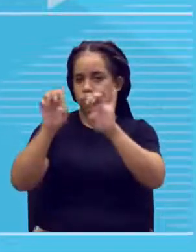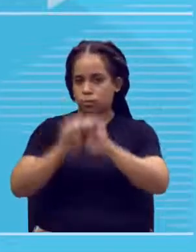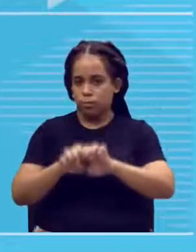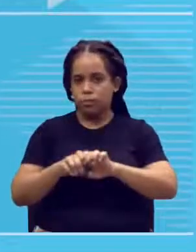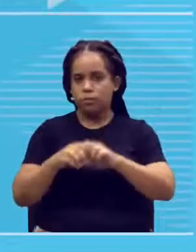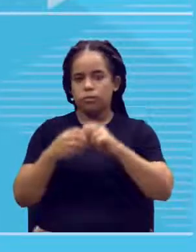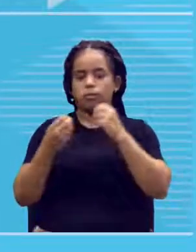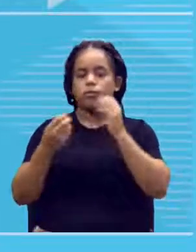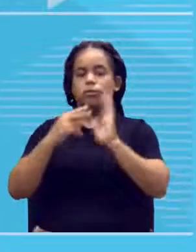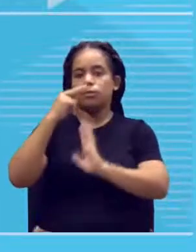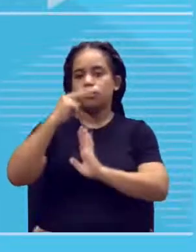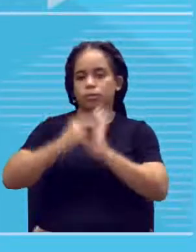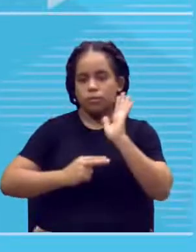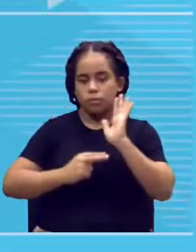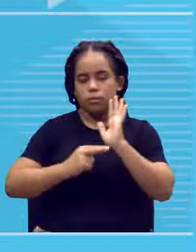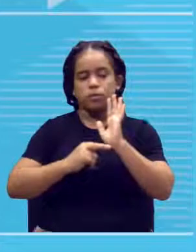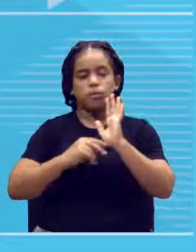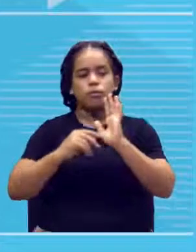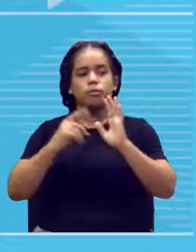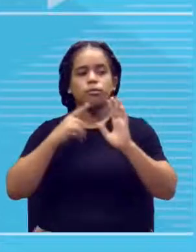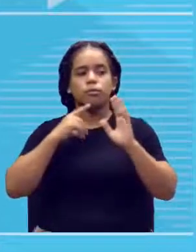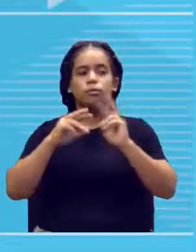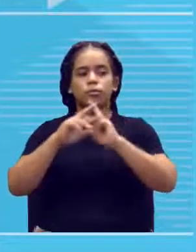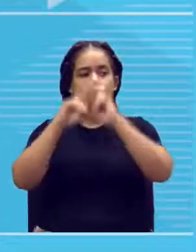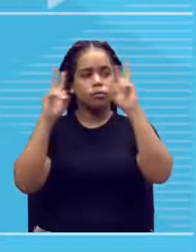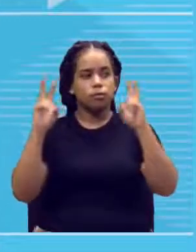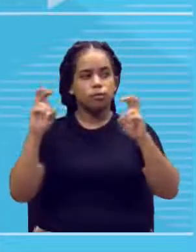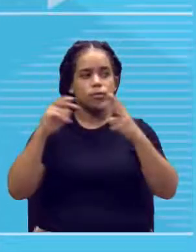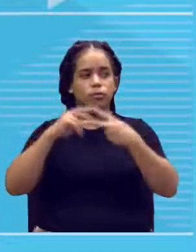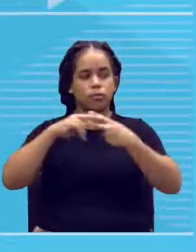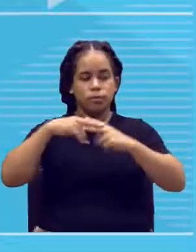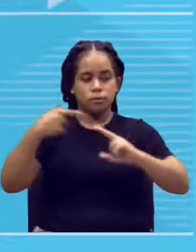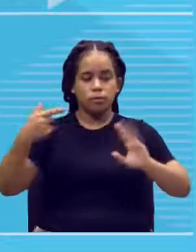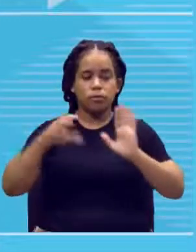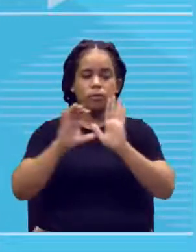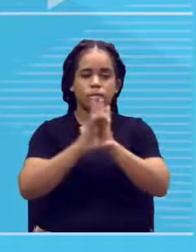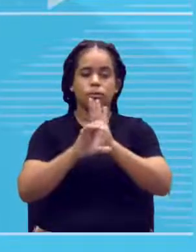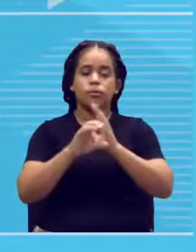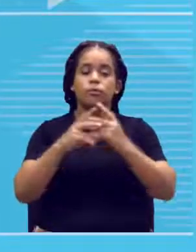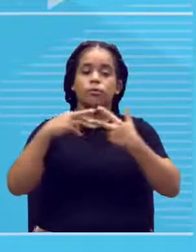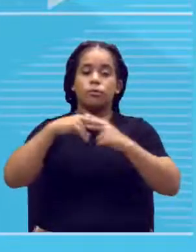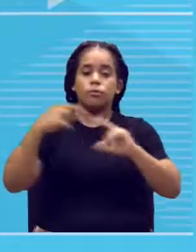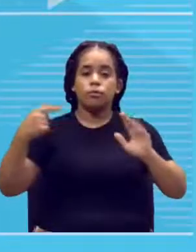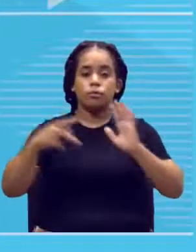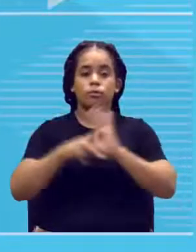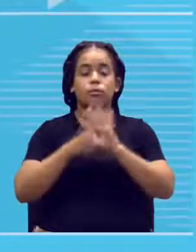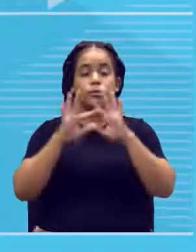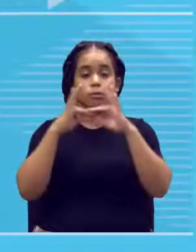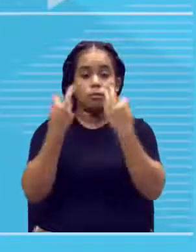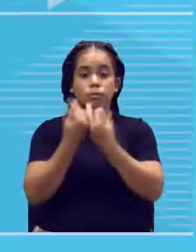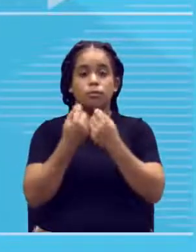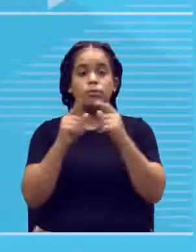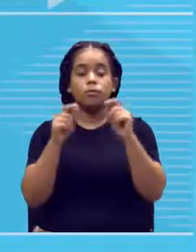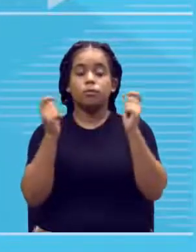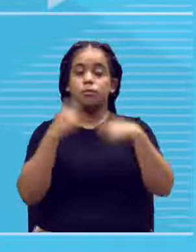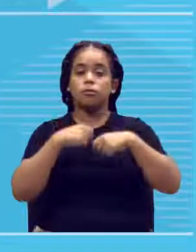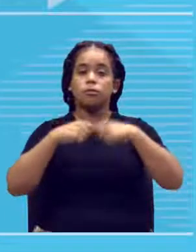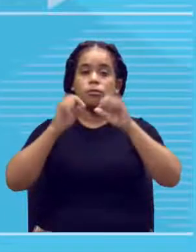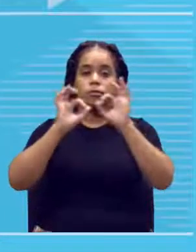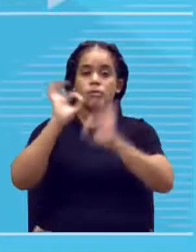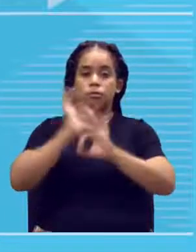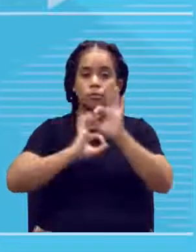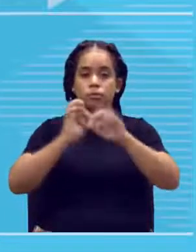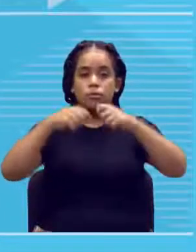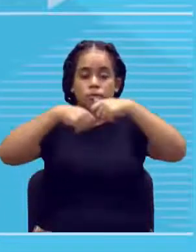essa leitura do código genético da tua família, e, consequentemente, mapear e ter uma